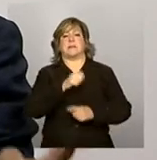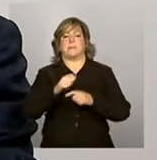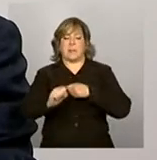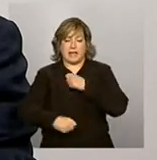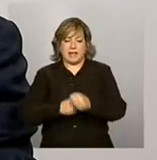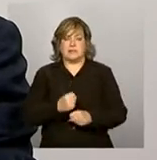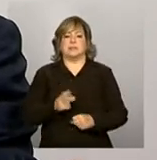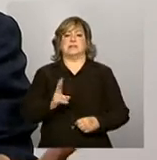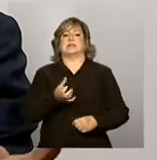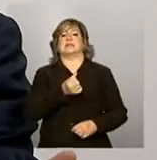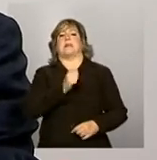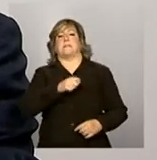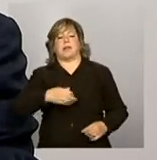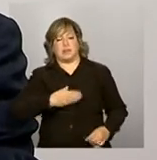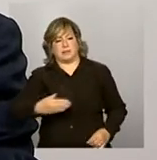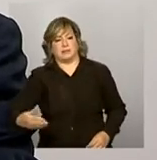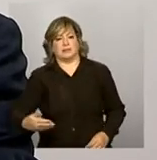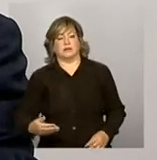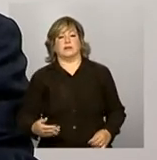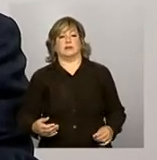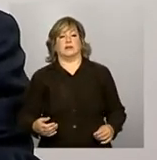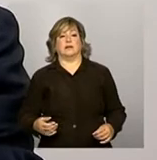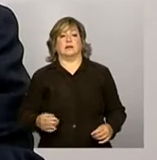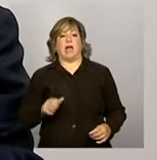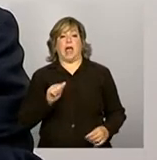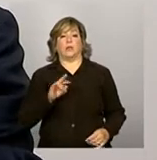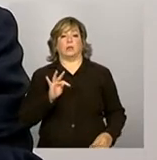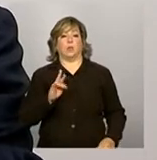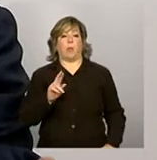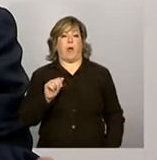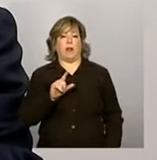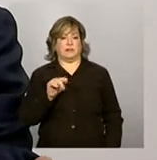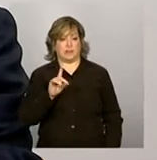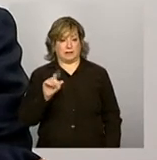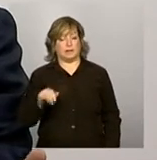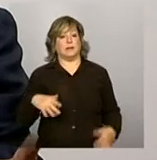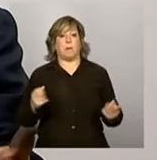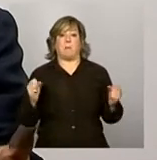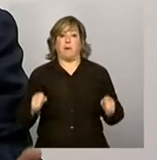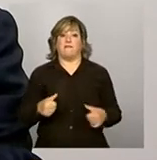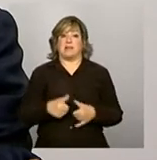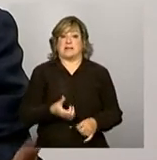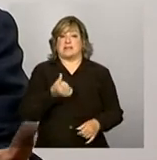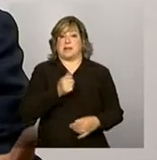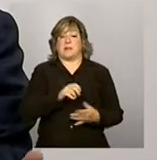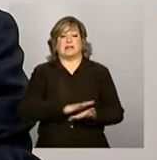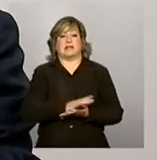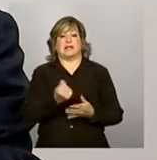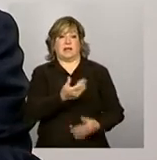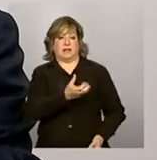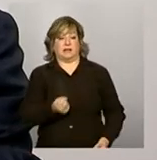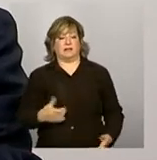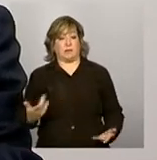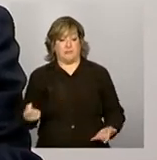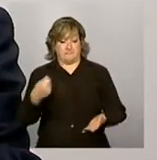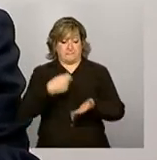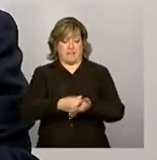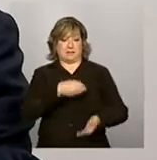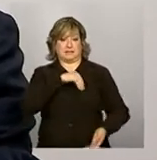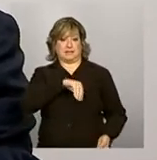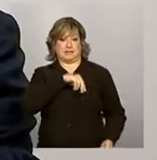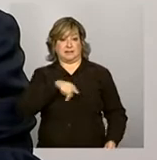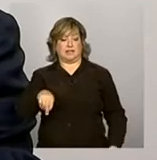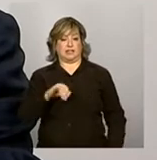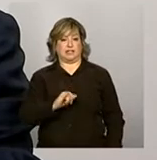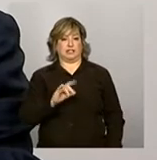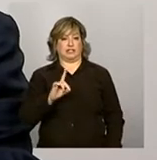seis meses sem receber os recursos. Então, pagar salários com o recurso do IGD não é